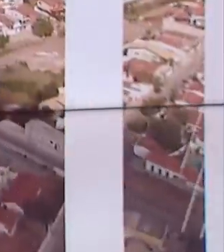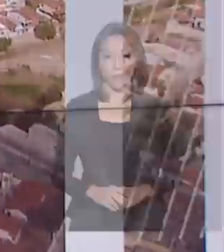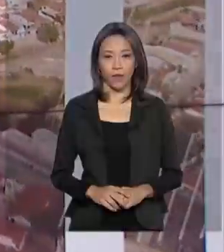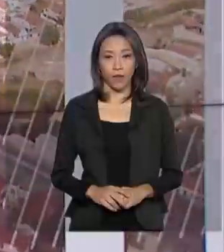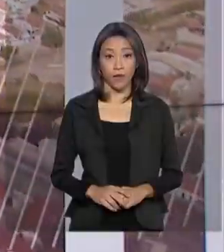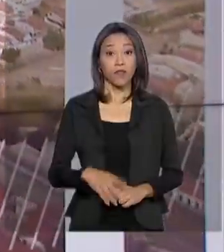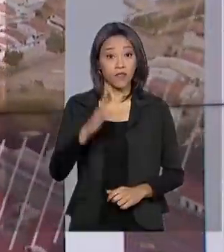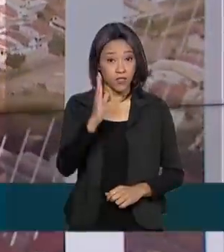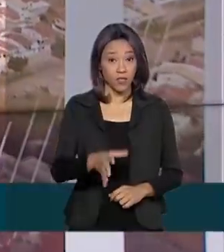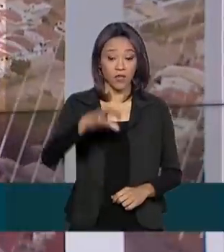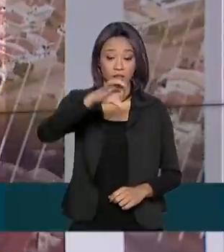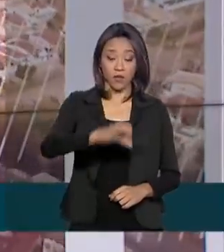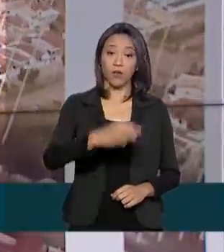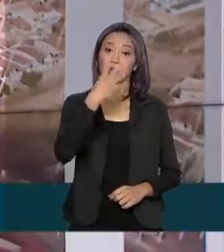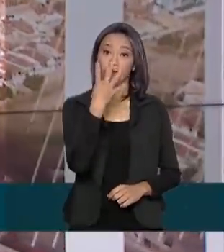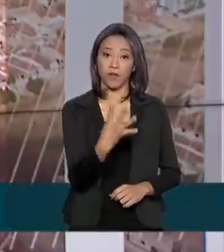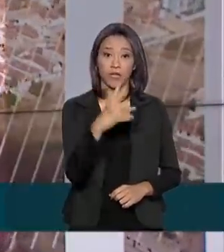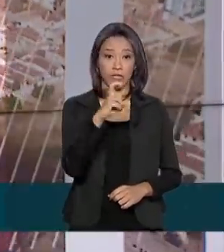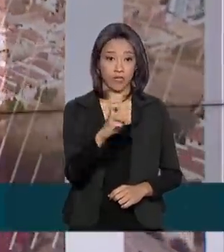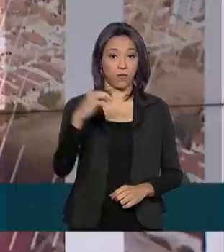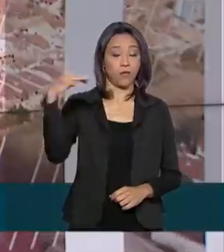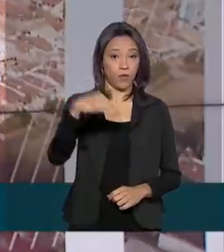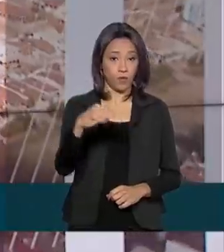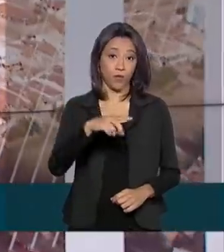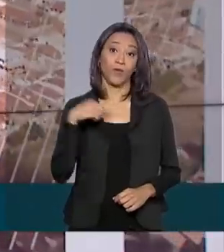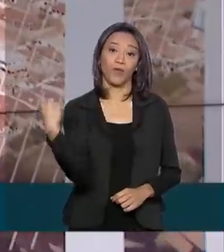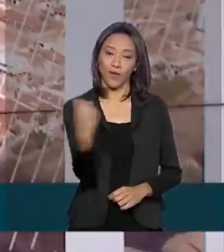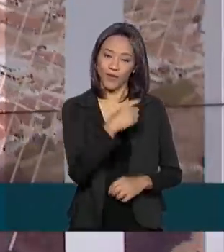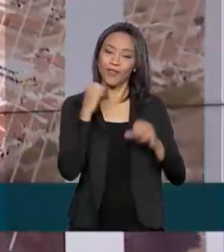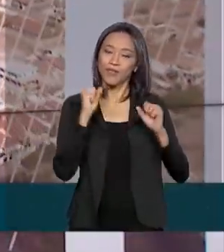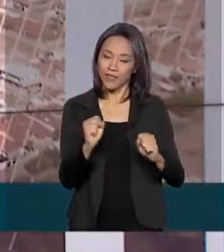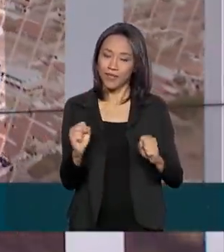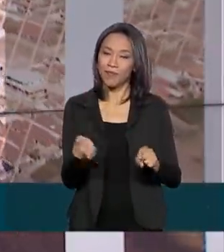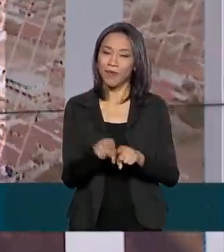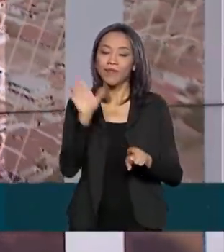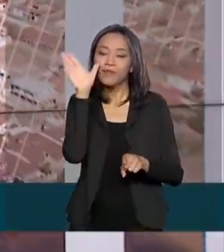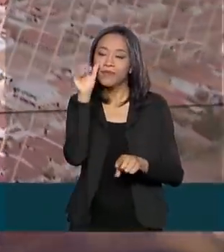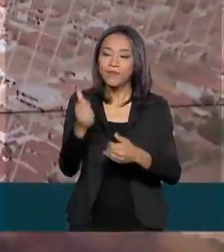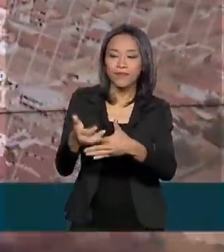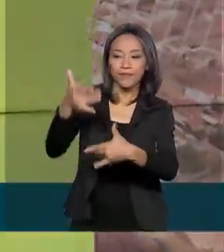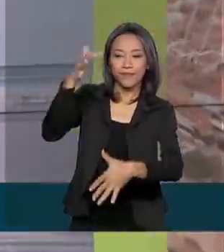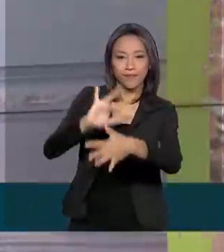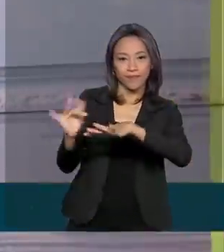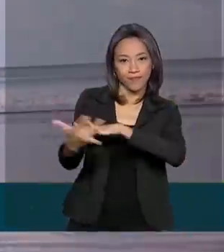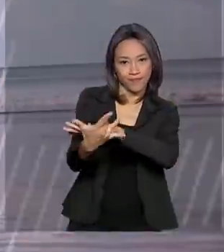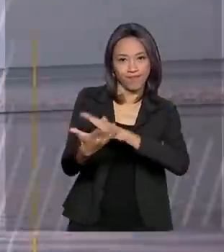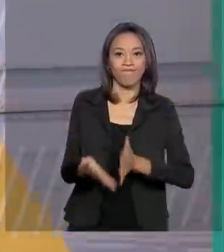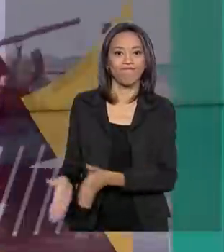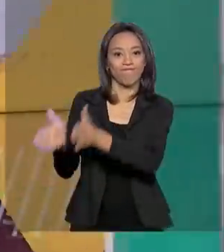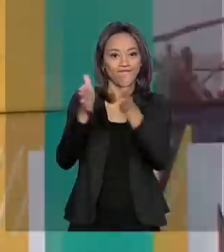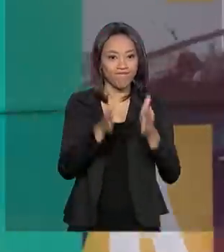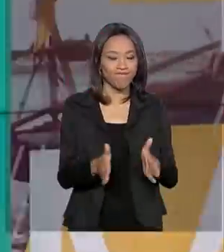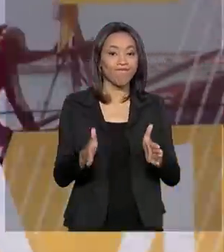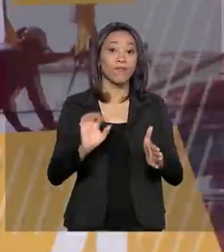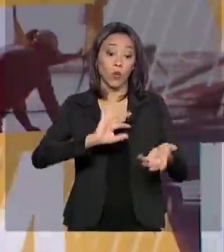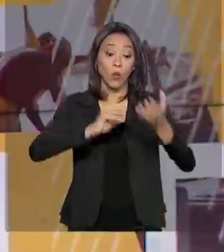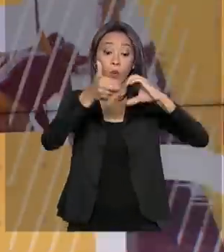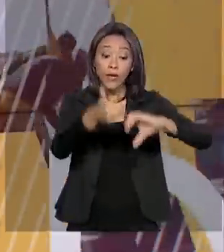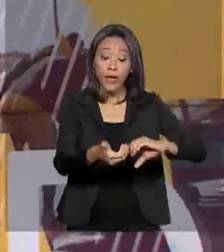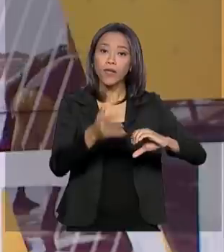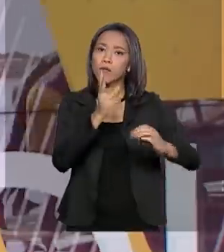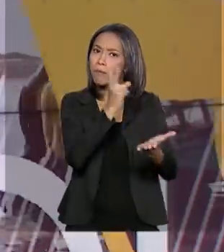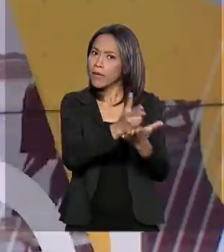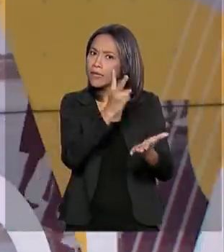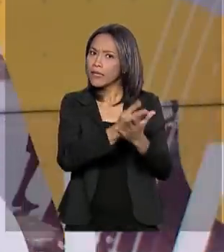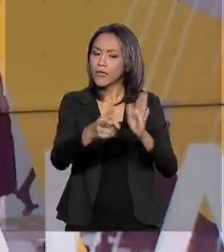São 9 horas e 45 minutos, nós estamos ao vivo também pelas redes sociais. O Congresso Nacional